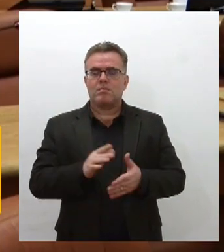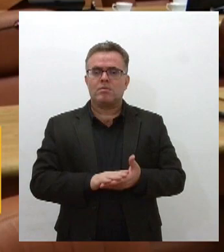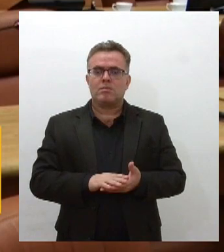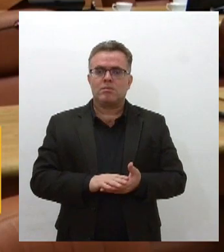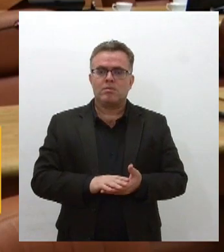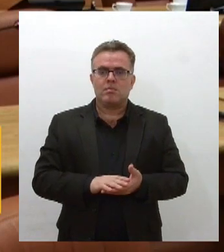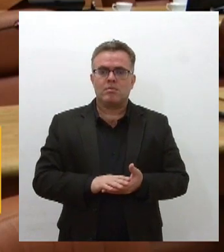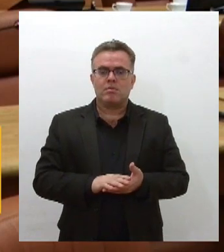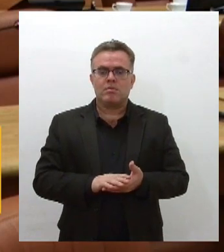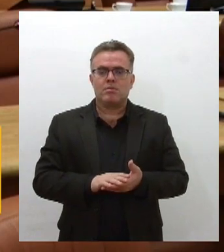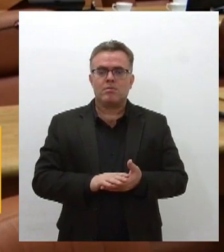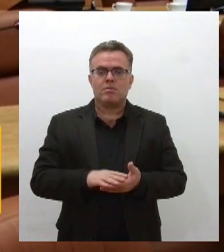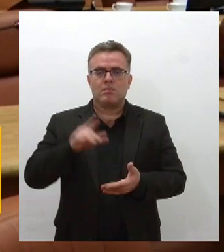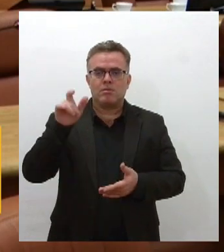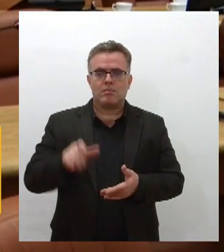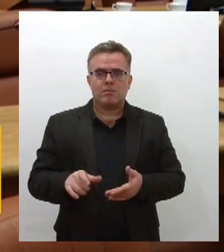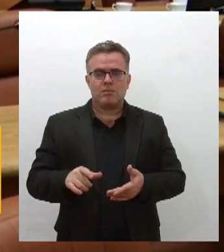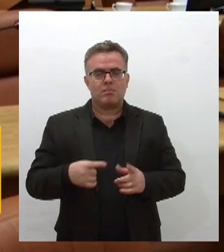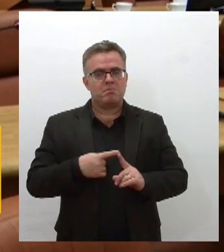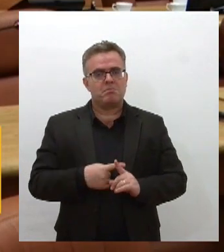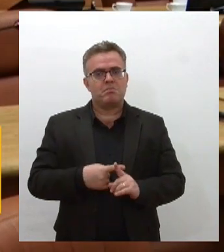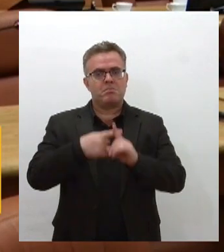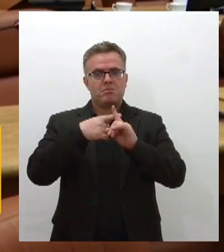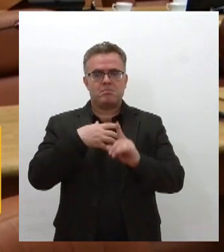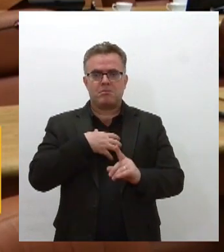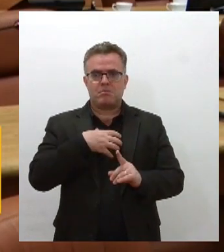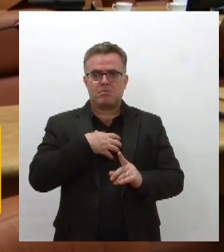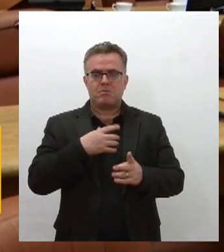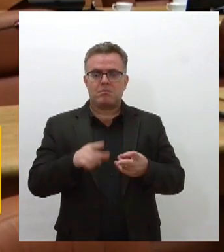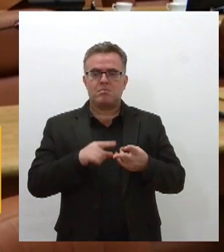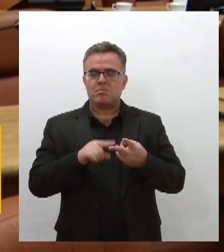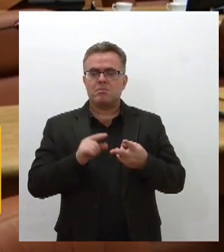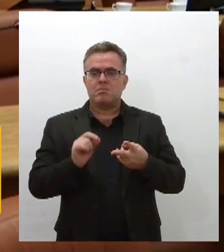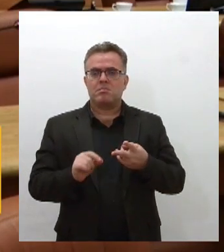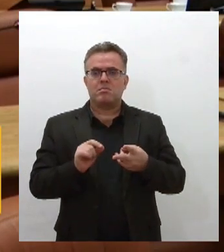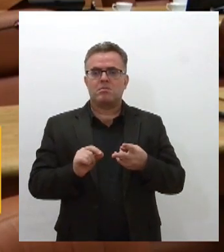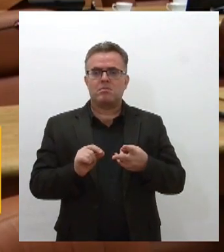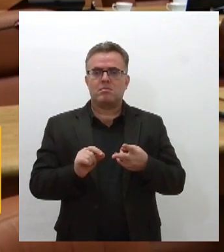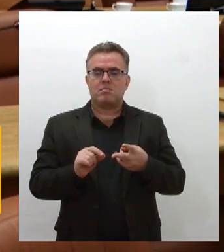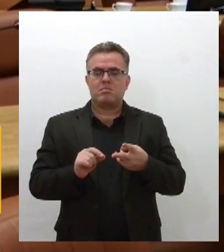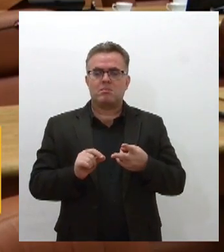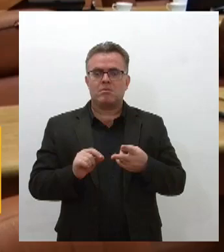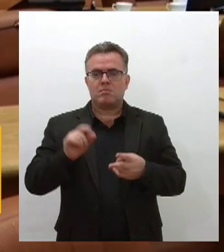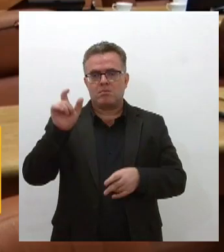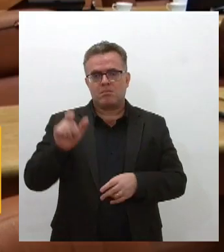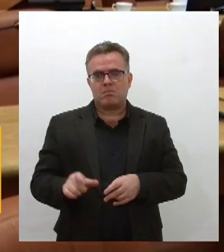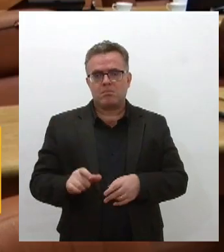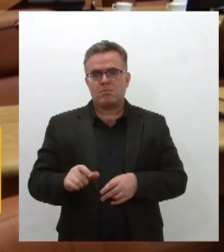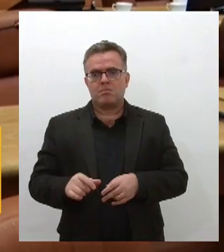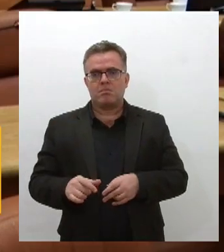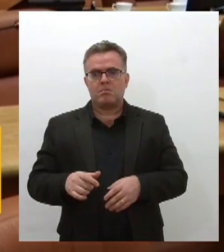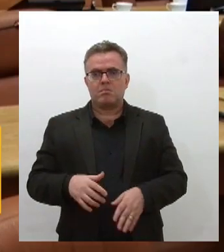uma pessoa assim muito positiva é uma pessoa muito fervorosa